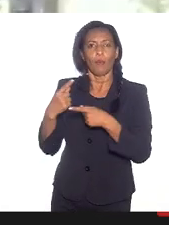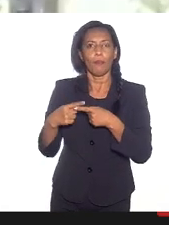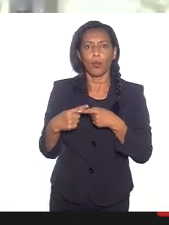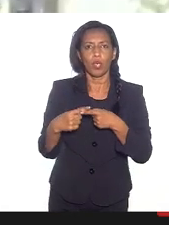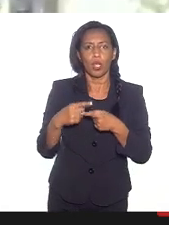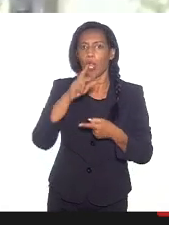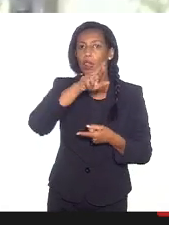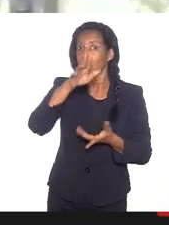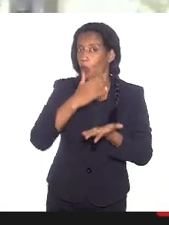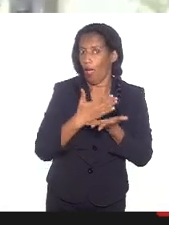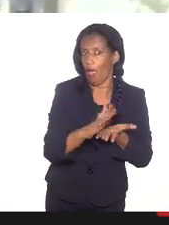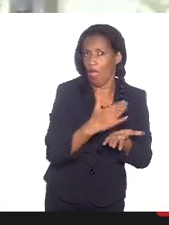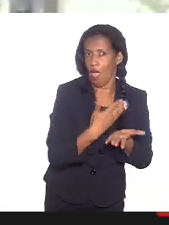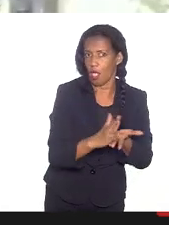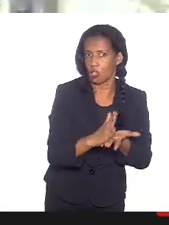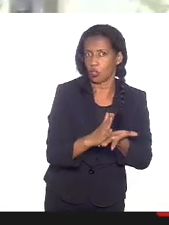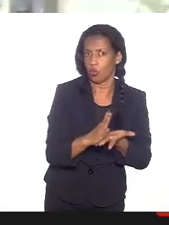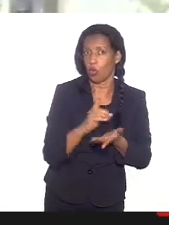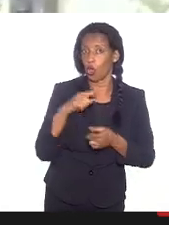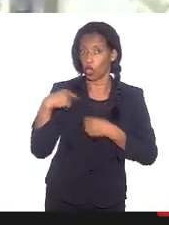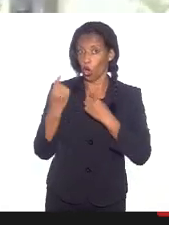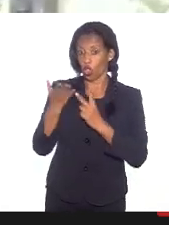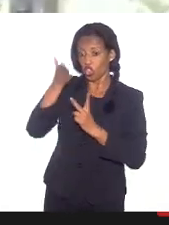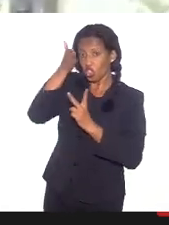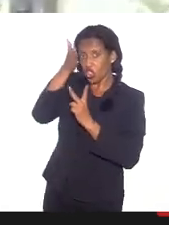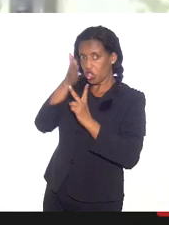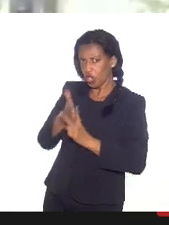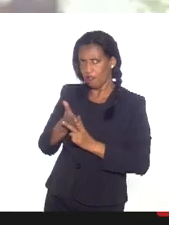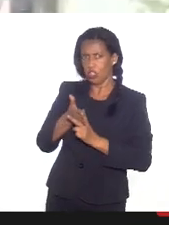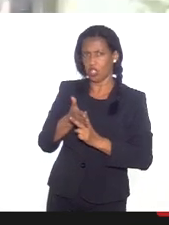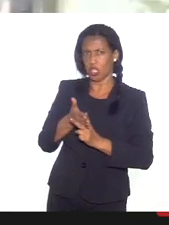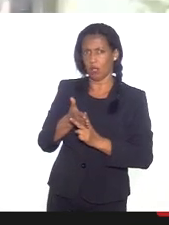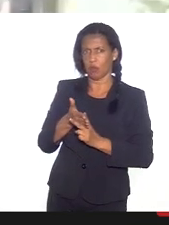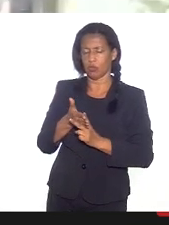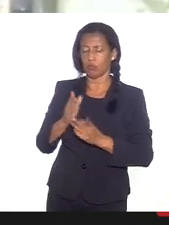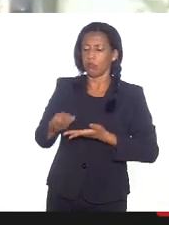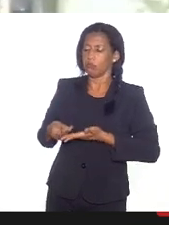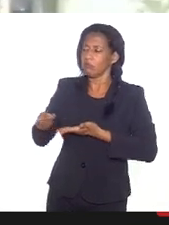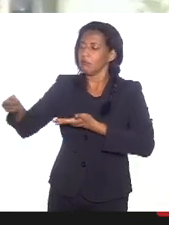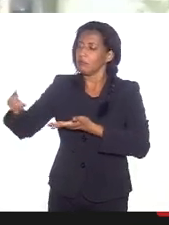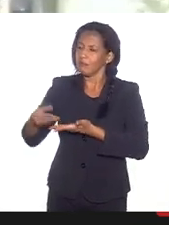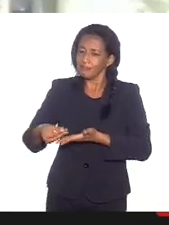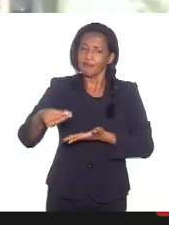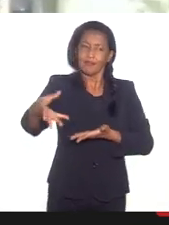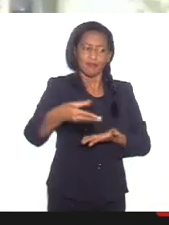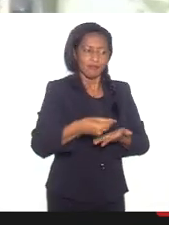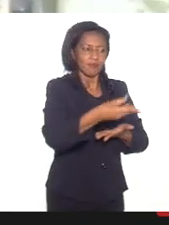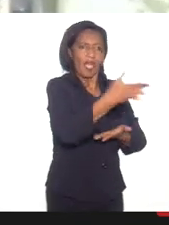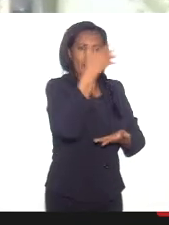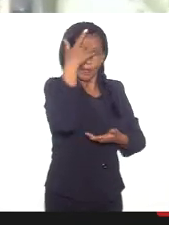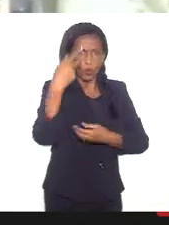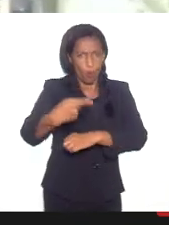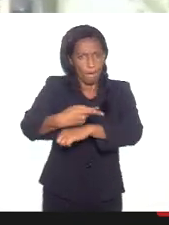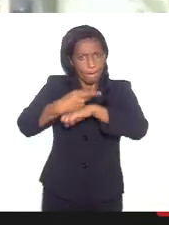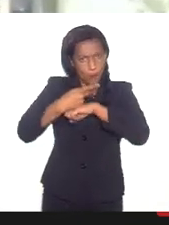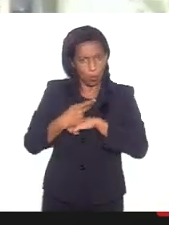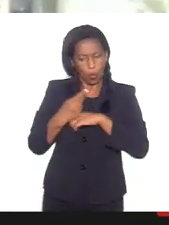é resto. Porque não existe resto no terreiro. Nós dividimos com a igualdade, com as pessoas que nos procuram.